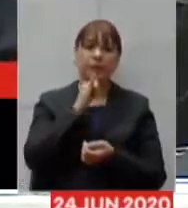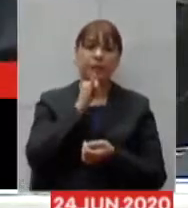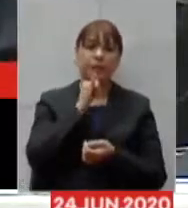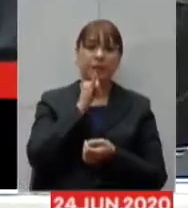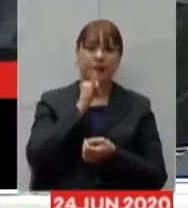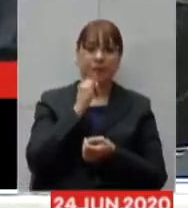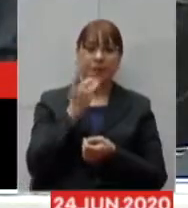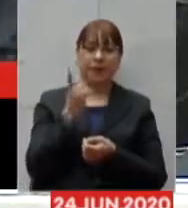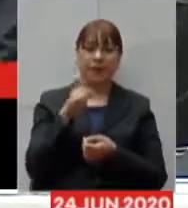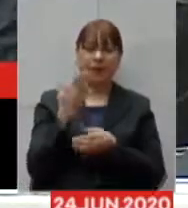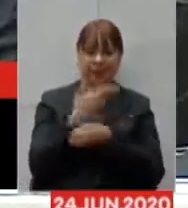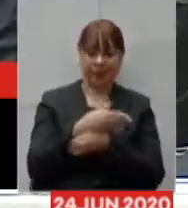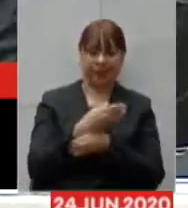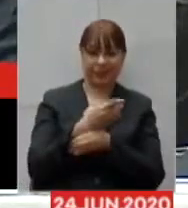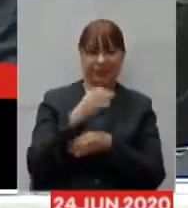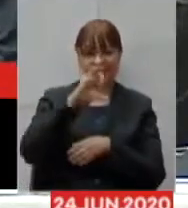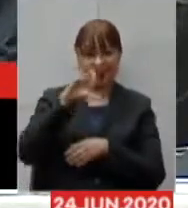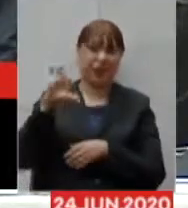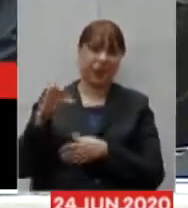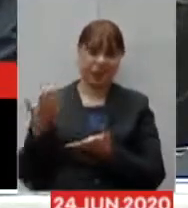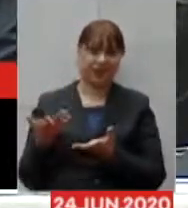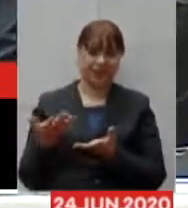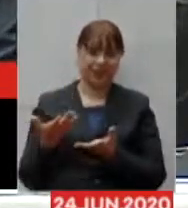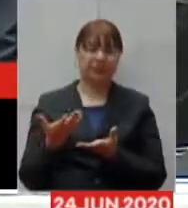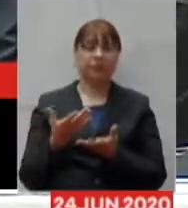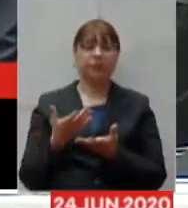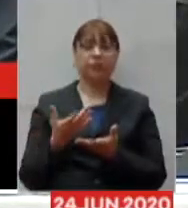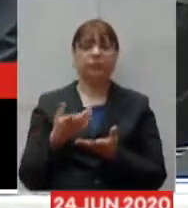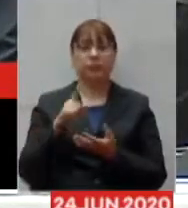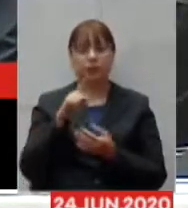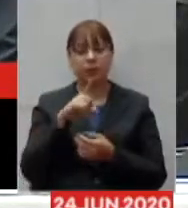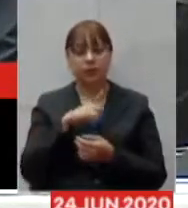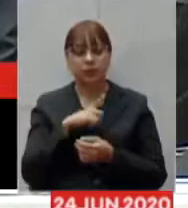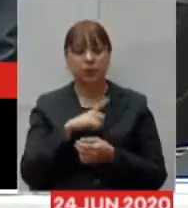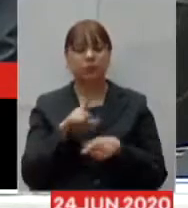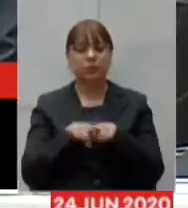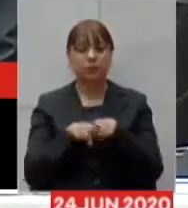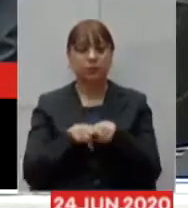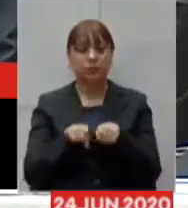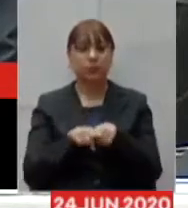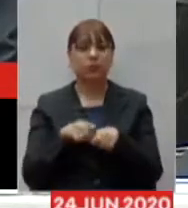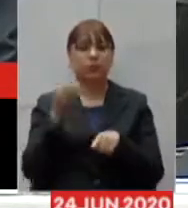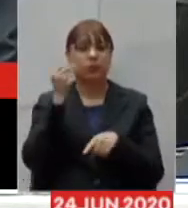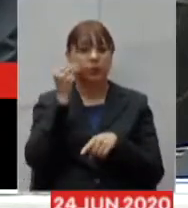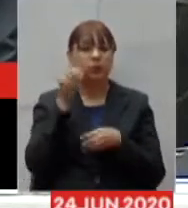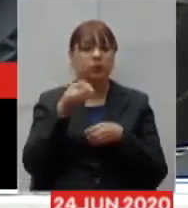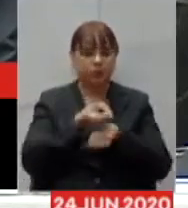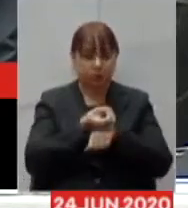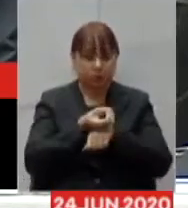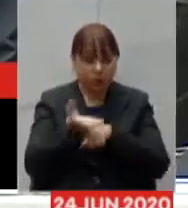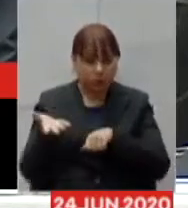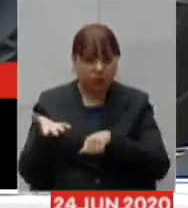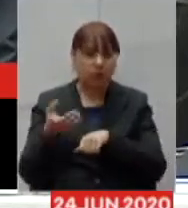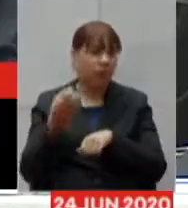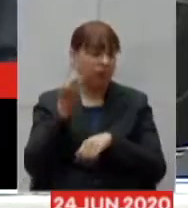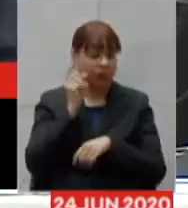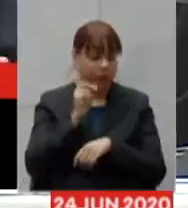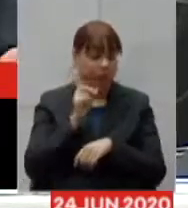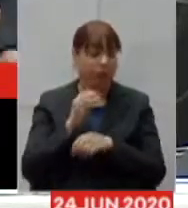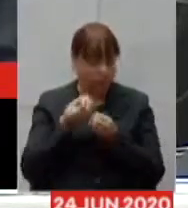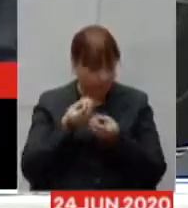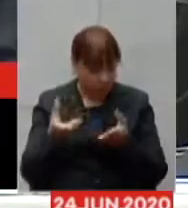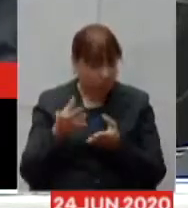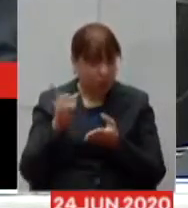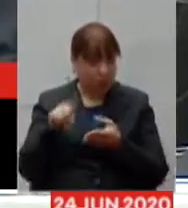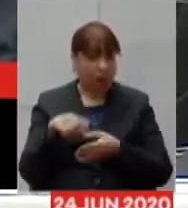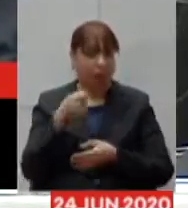envolve a defesa civil envolve a saúde para que nós entreguemos em casa das pessoas que estão no grupo de maior risco a